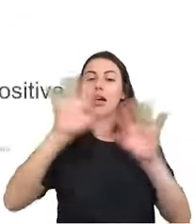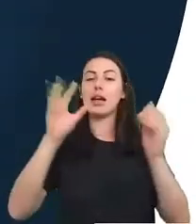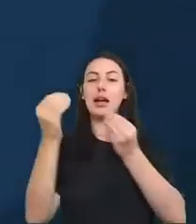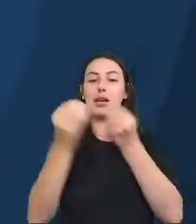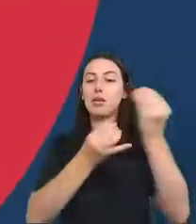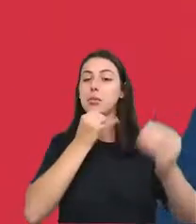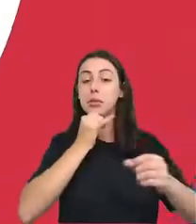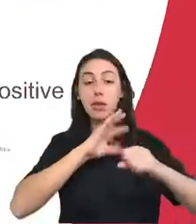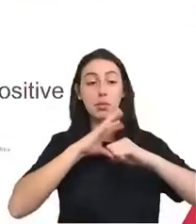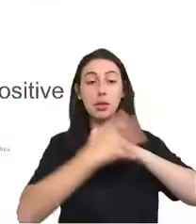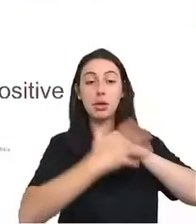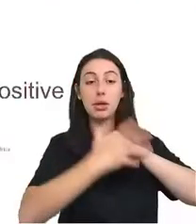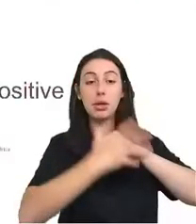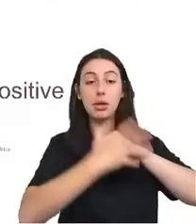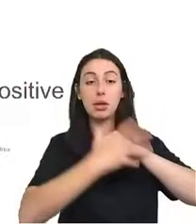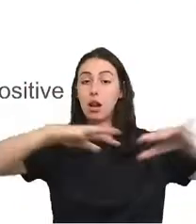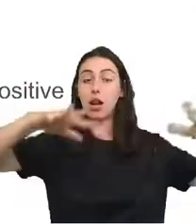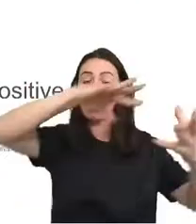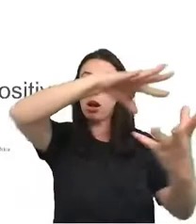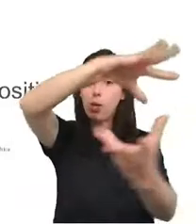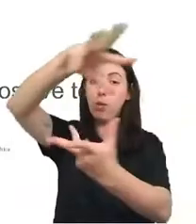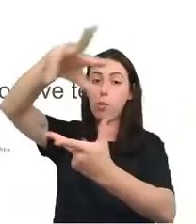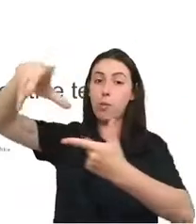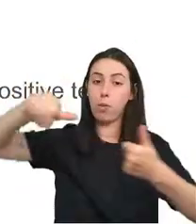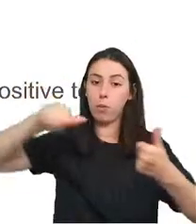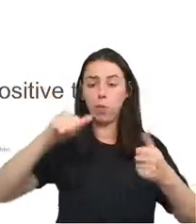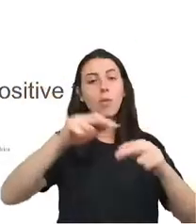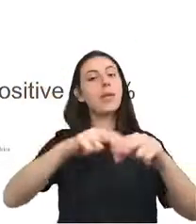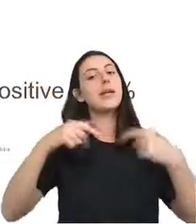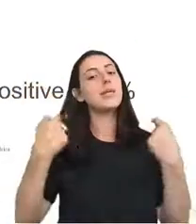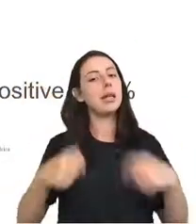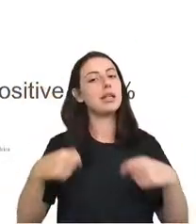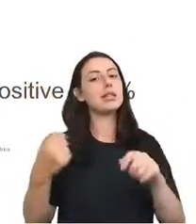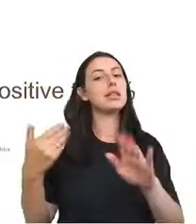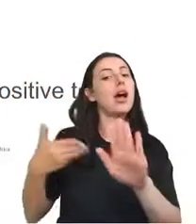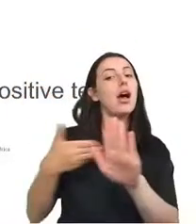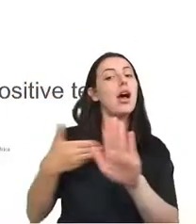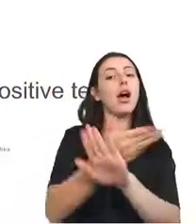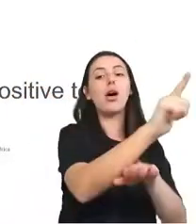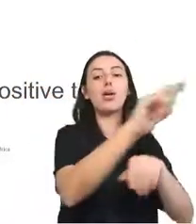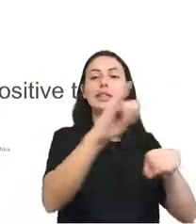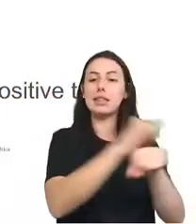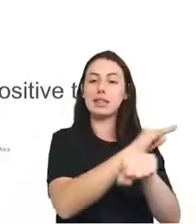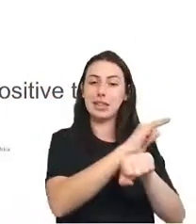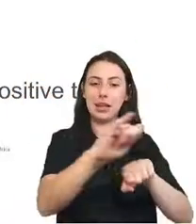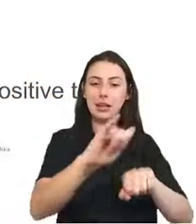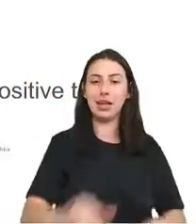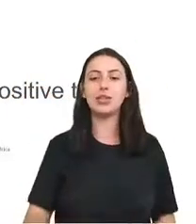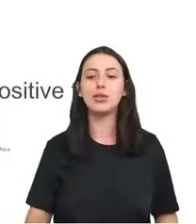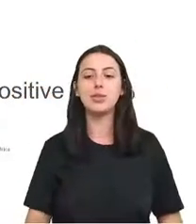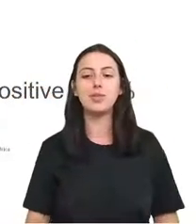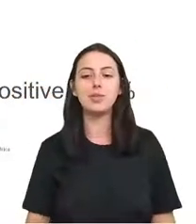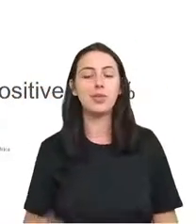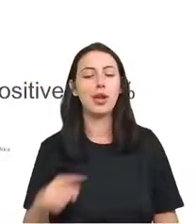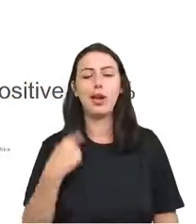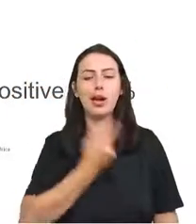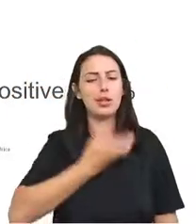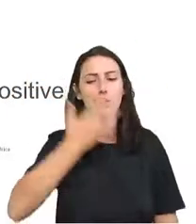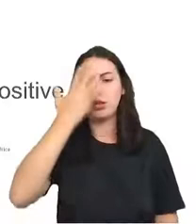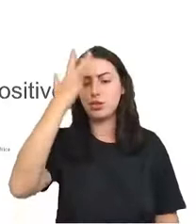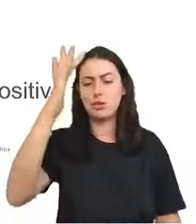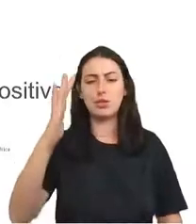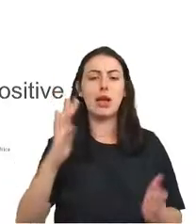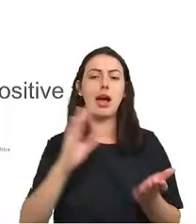mundial. E para isso precisamos outra coisa. Apesar de não sabermos esse dado em um período de